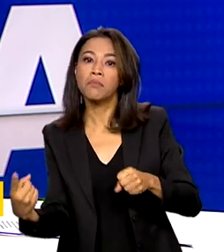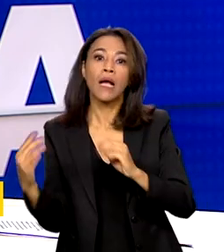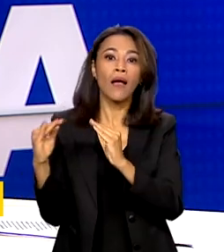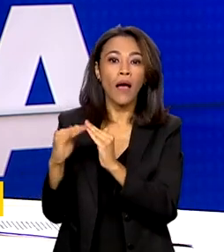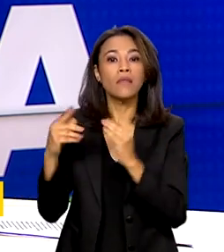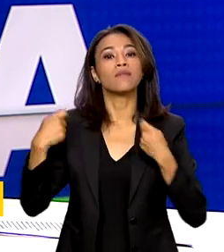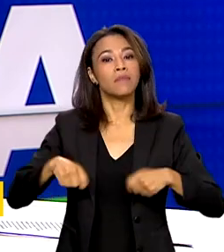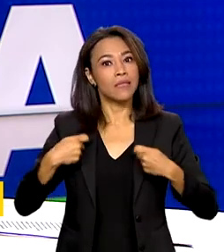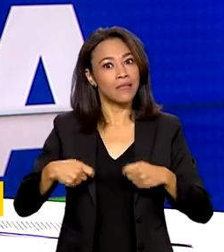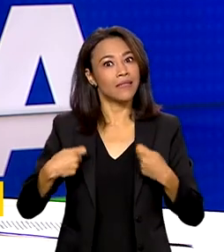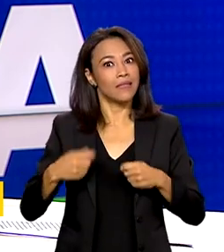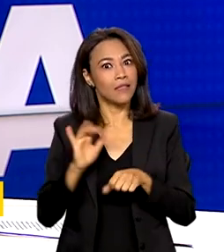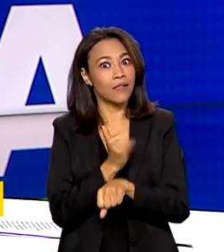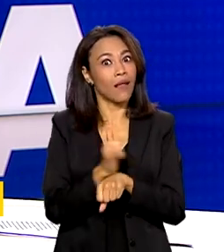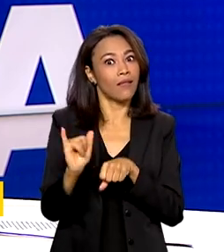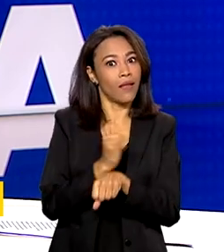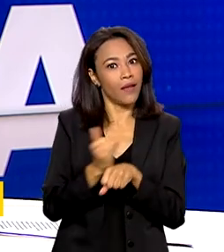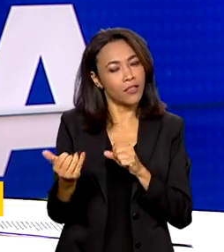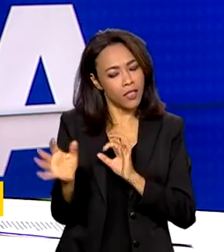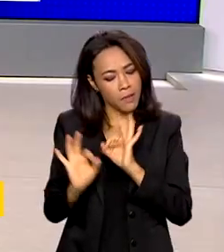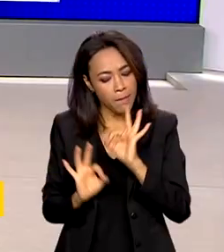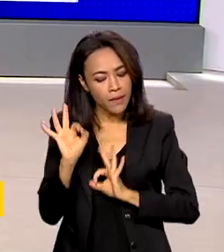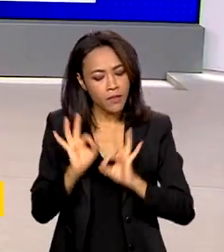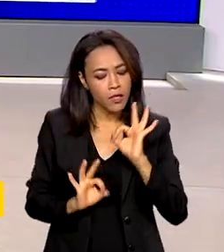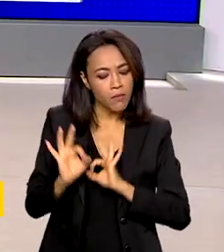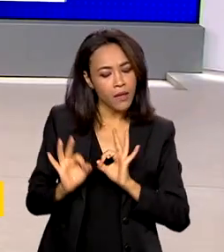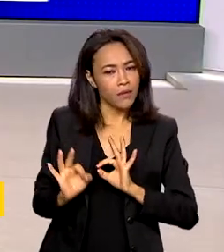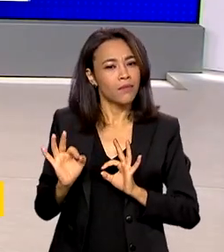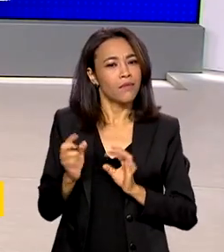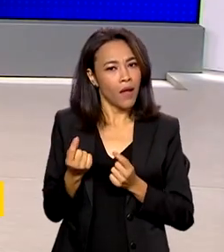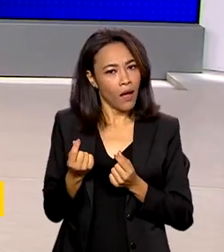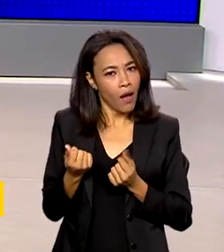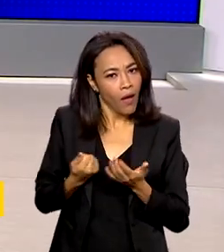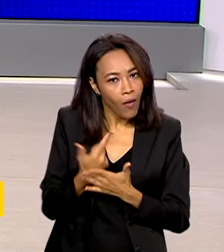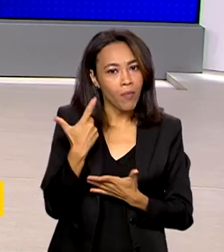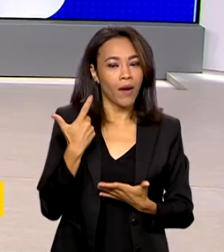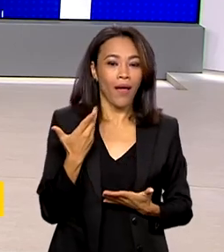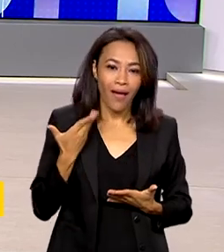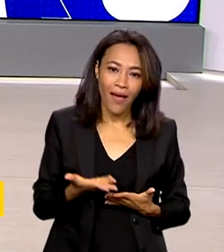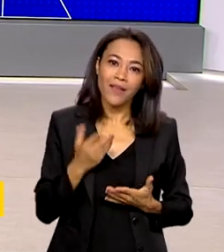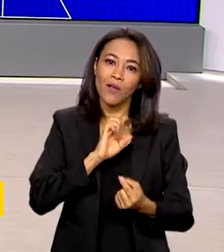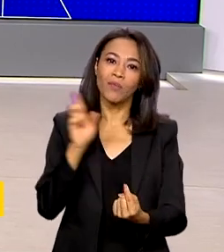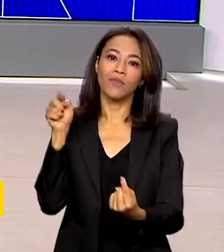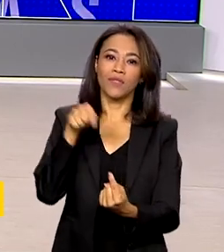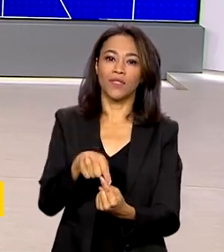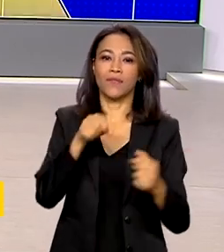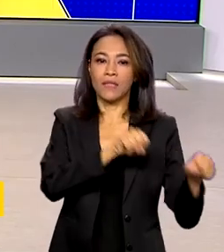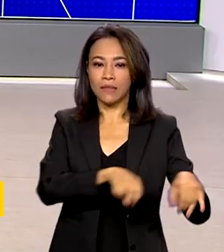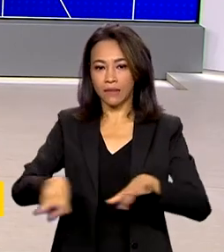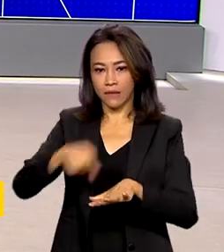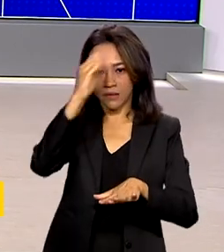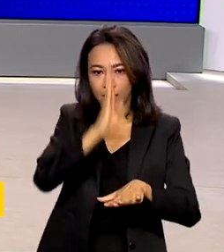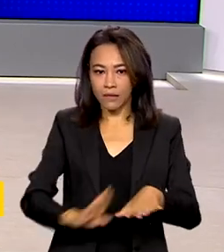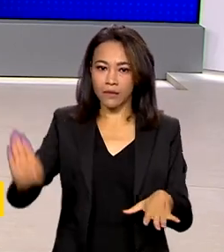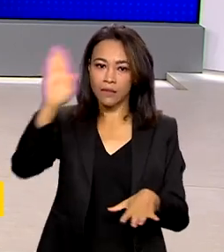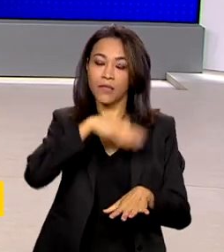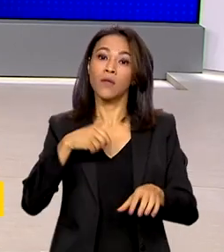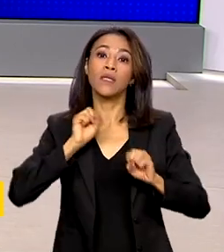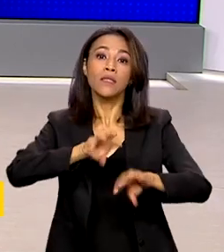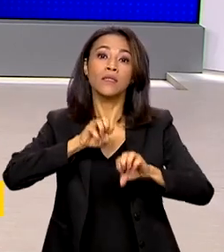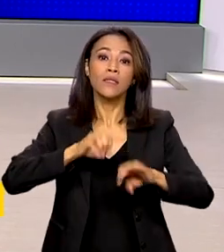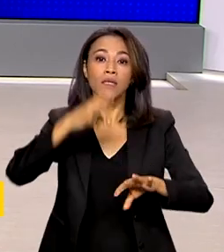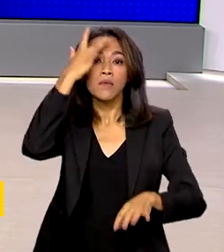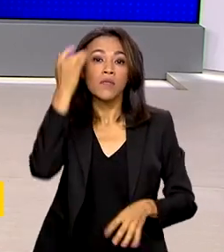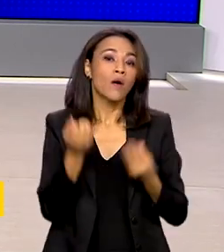disciplina, estratégia e planejamento. Essas são as metas da Semana Nacional da Educação Financeira, que ensina as